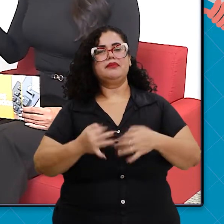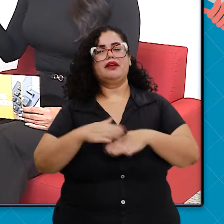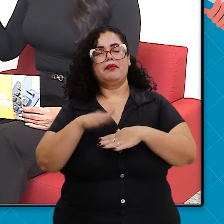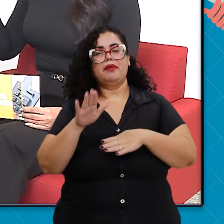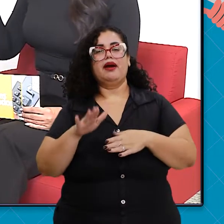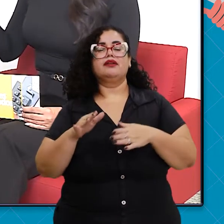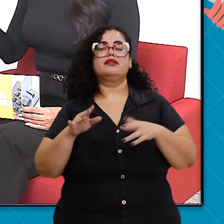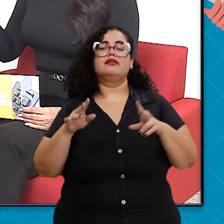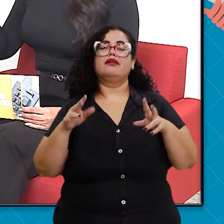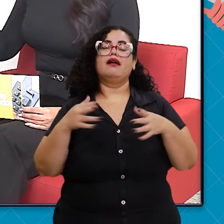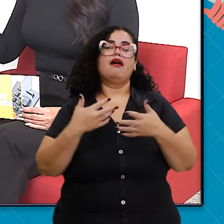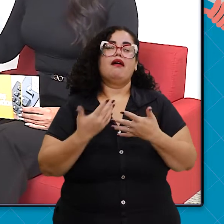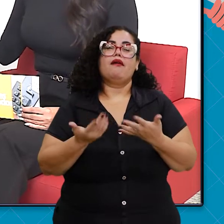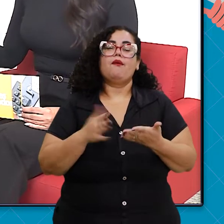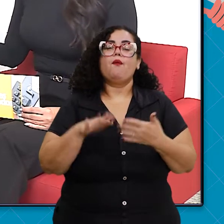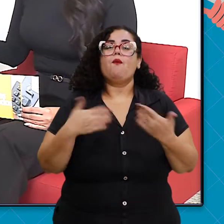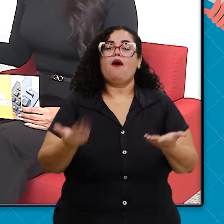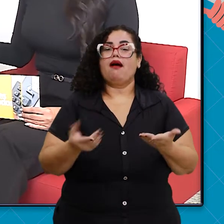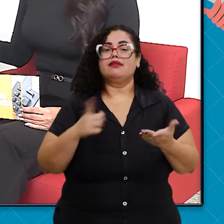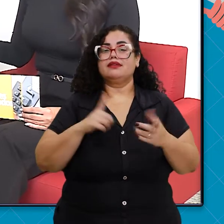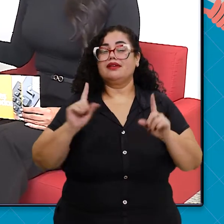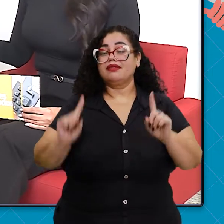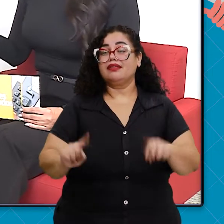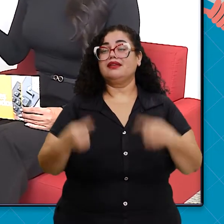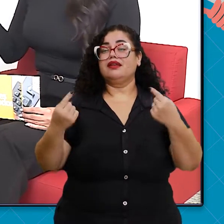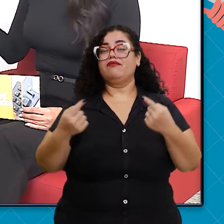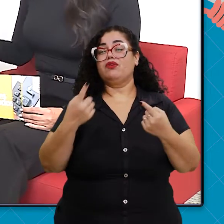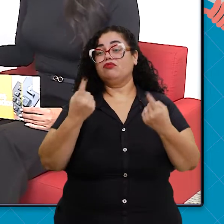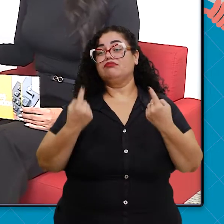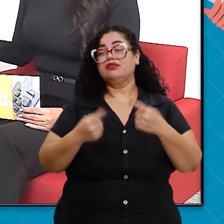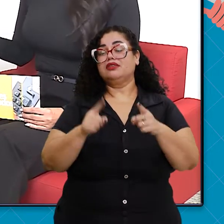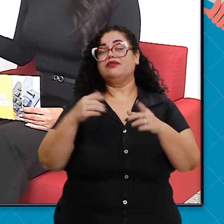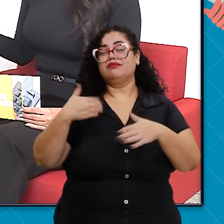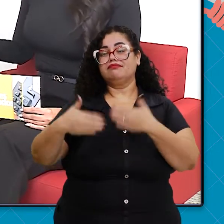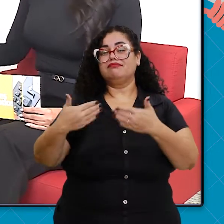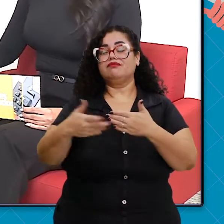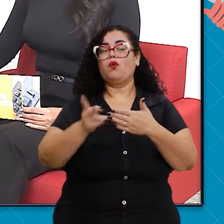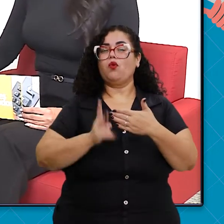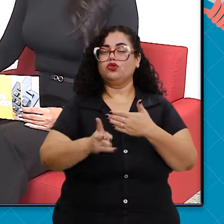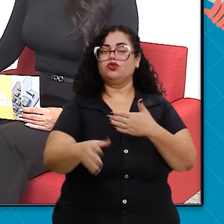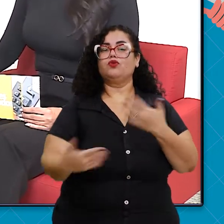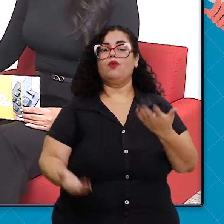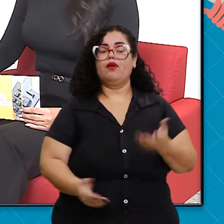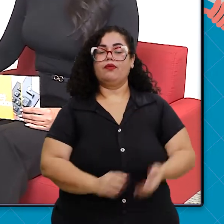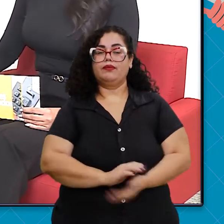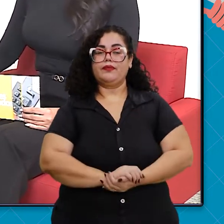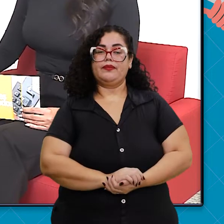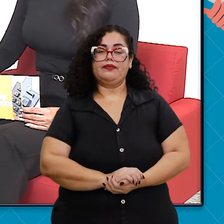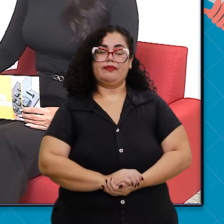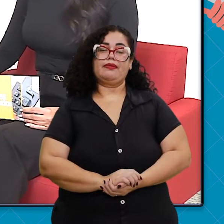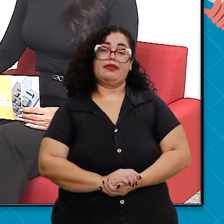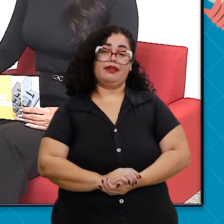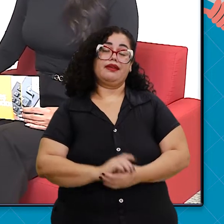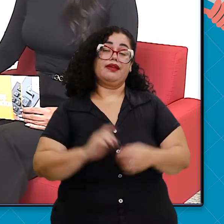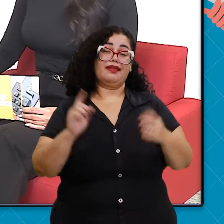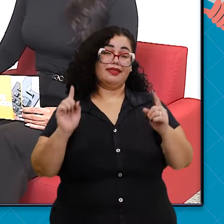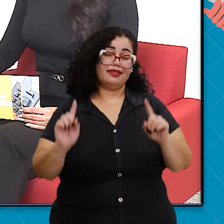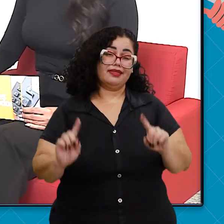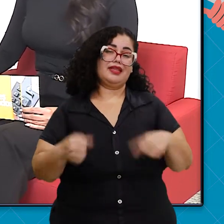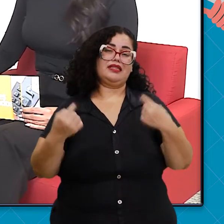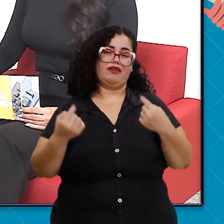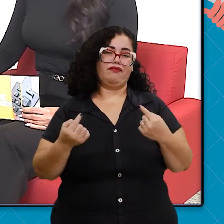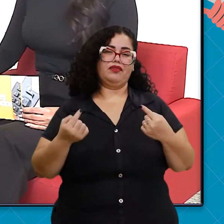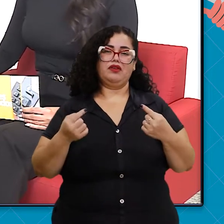quais são ainda os maiores desafios que você acha que a gente ainda tem que percorrer? Eu acho que o maior desafio hoje para